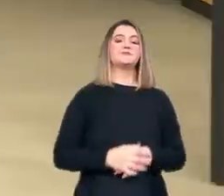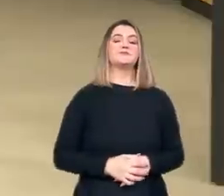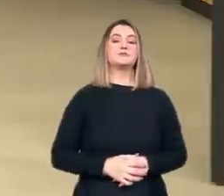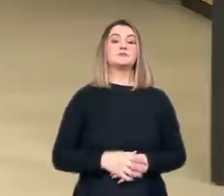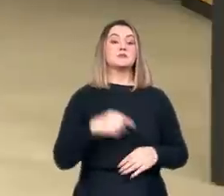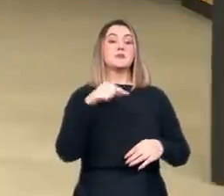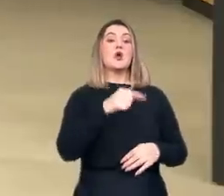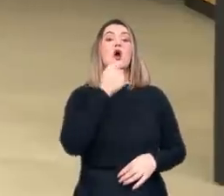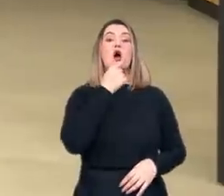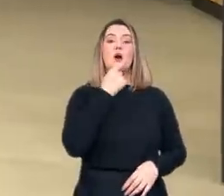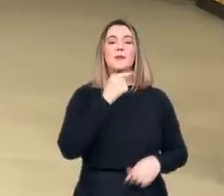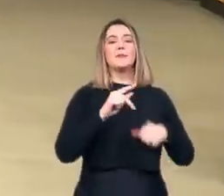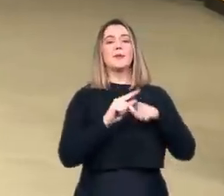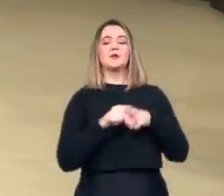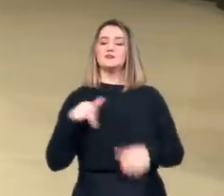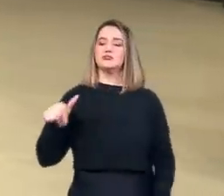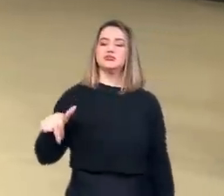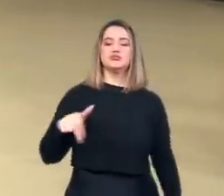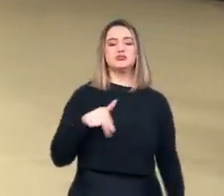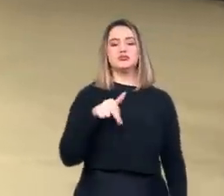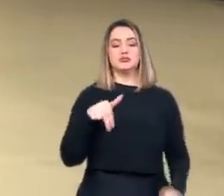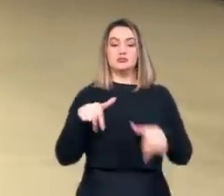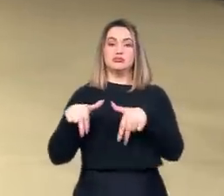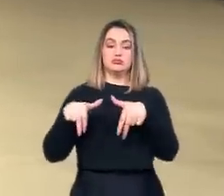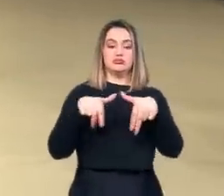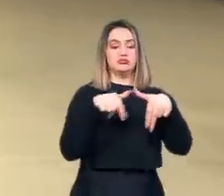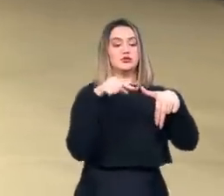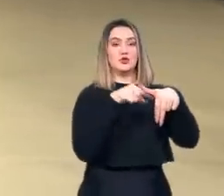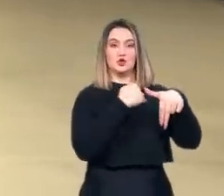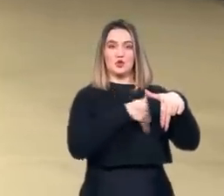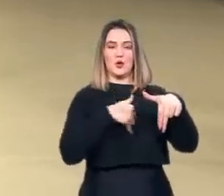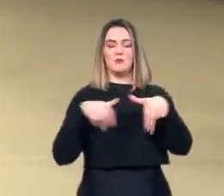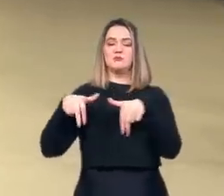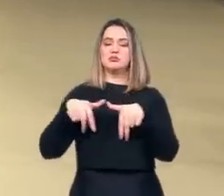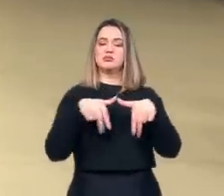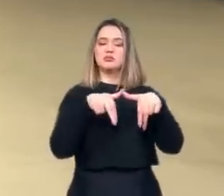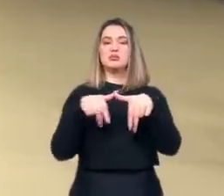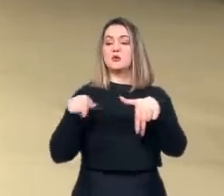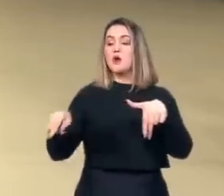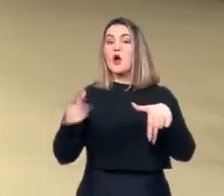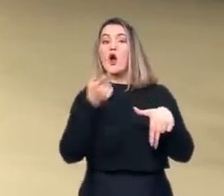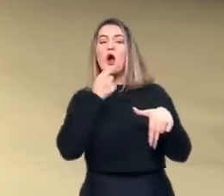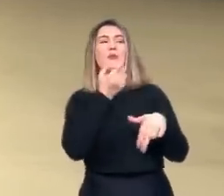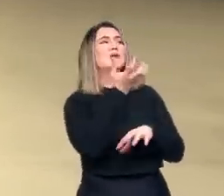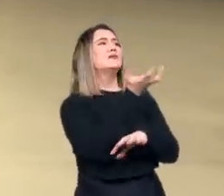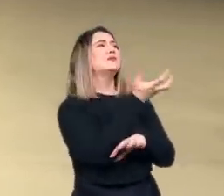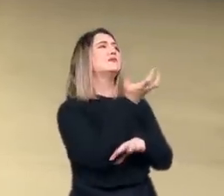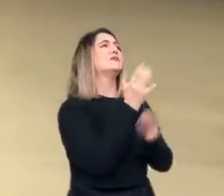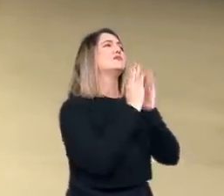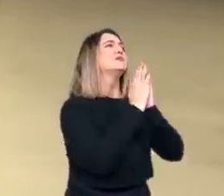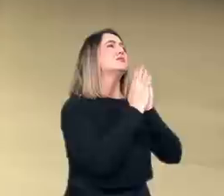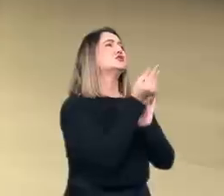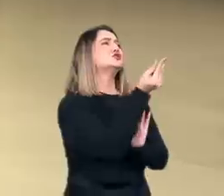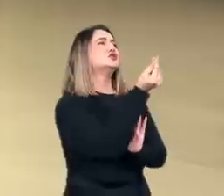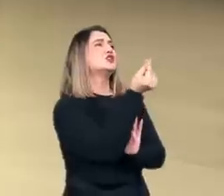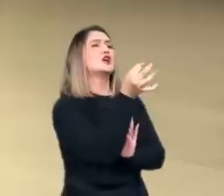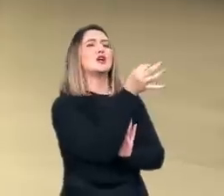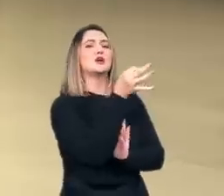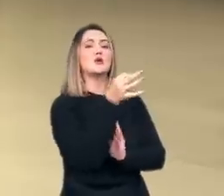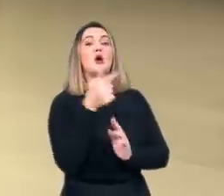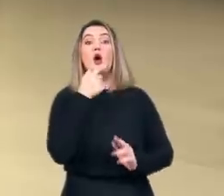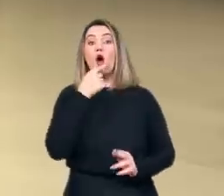De acordo com o relato de Atos, eles estavam subindo as escadarias do templo quando um homem pediu esmola.